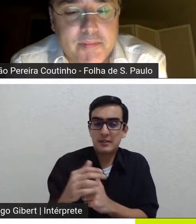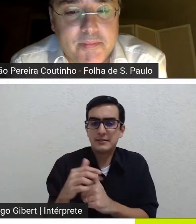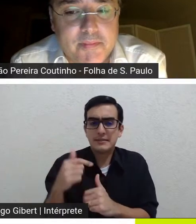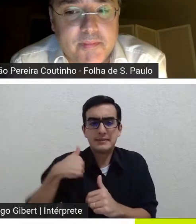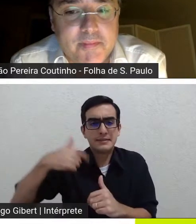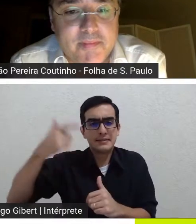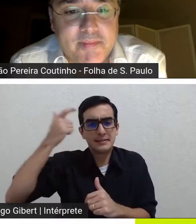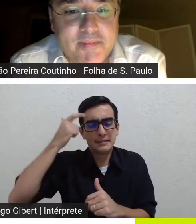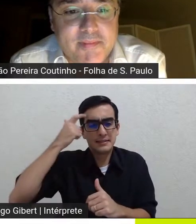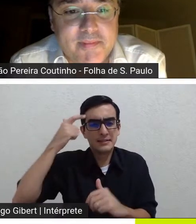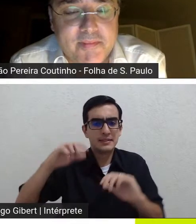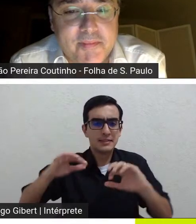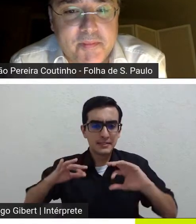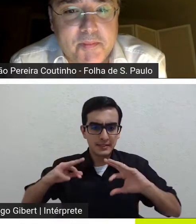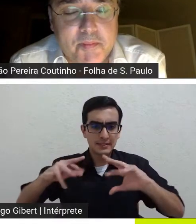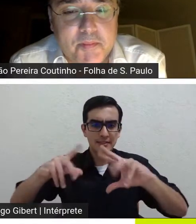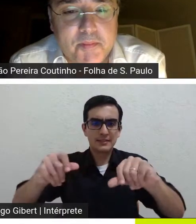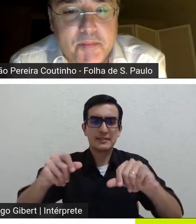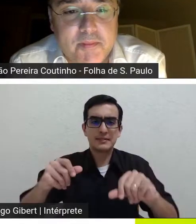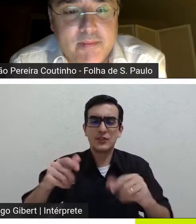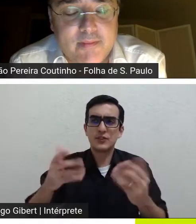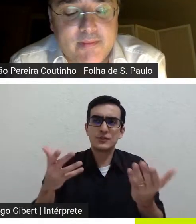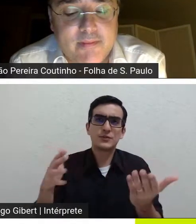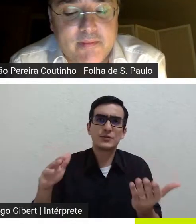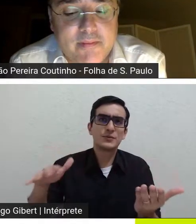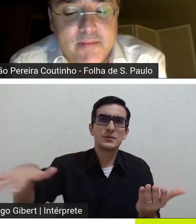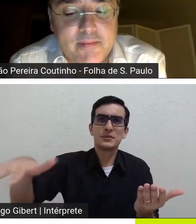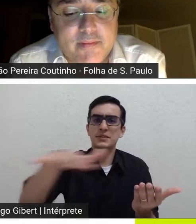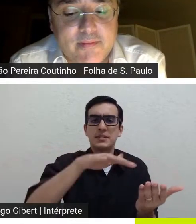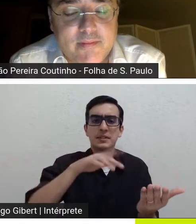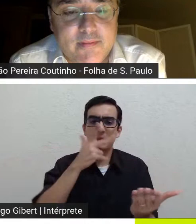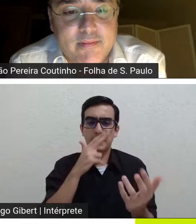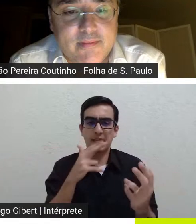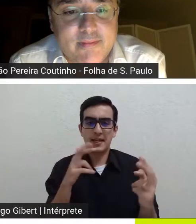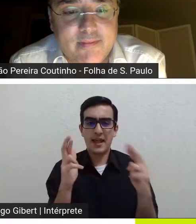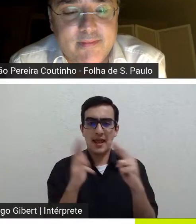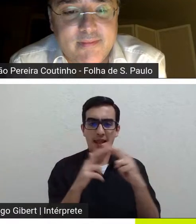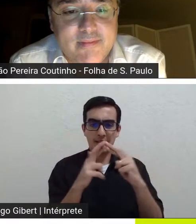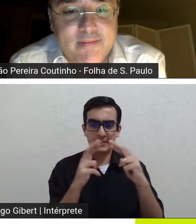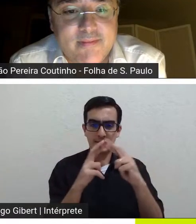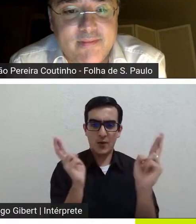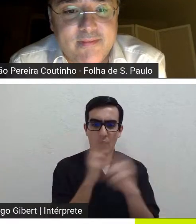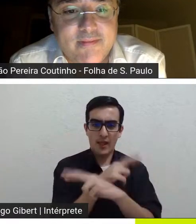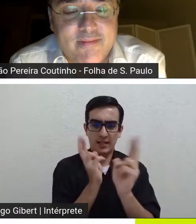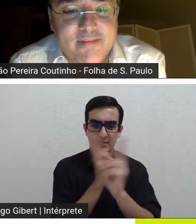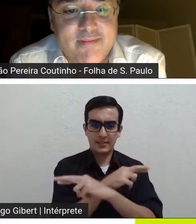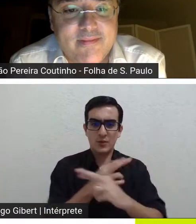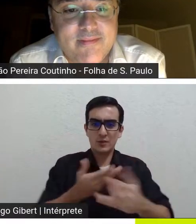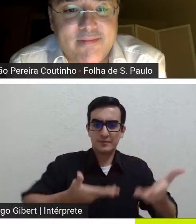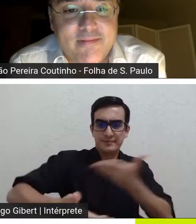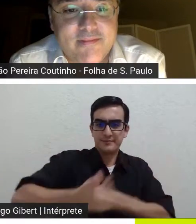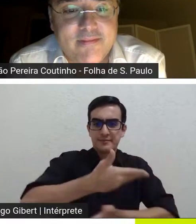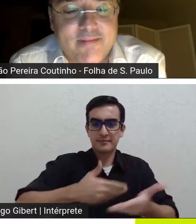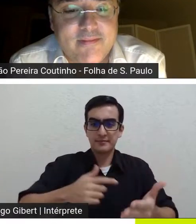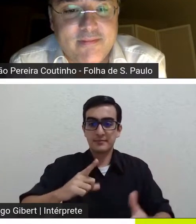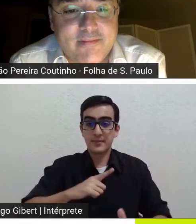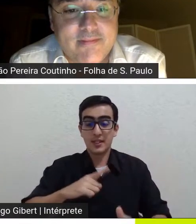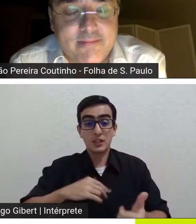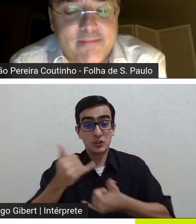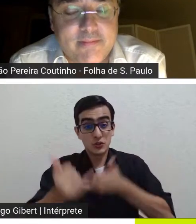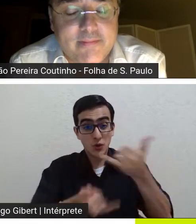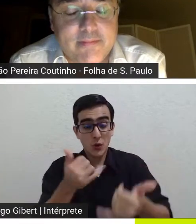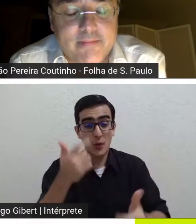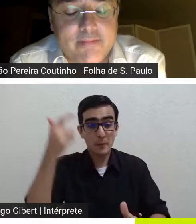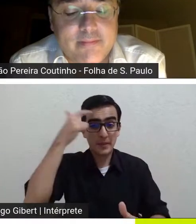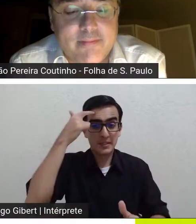todos eles eles se relacionam através do jogo e do pensamento mágico isso